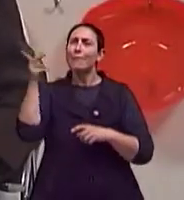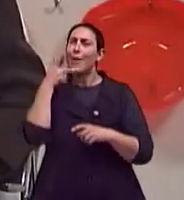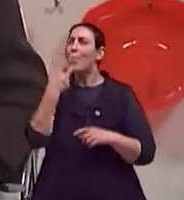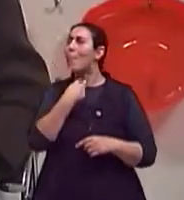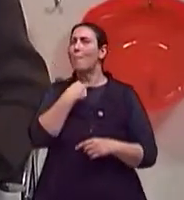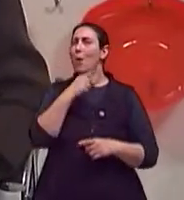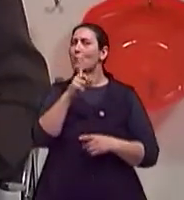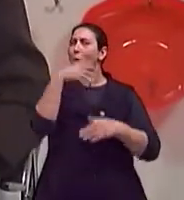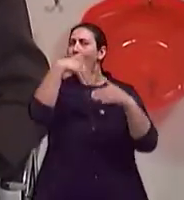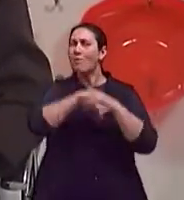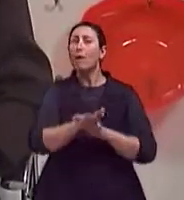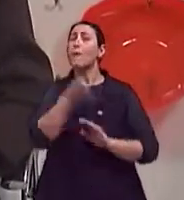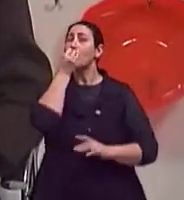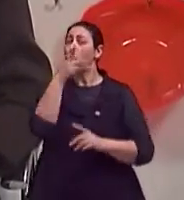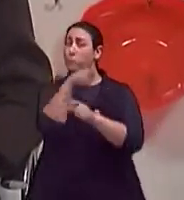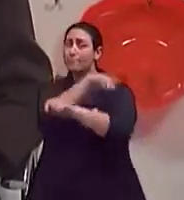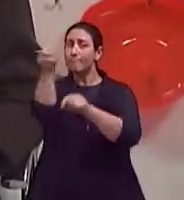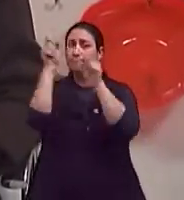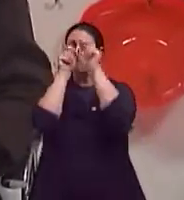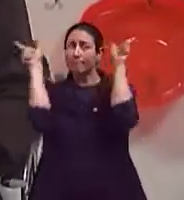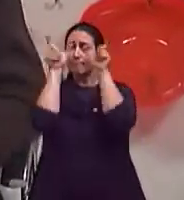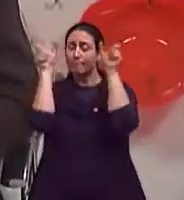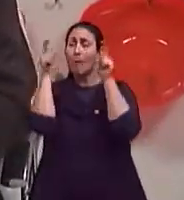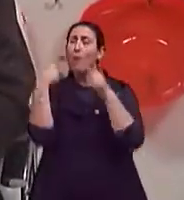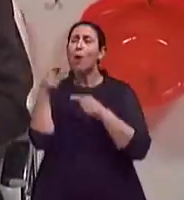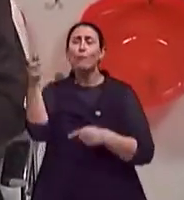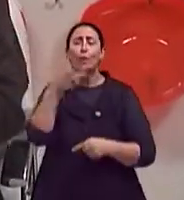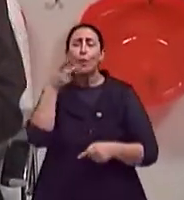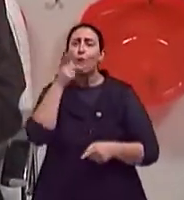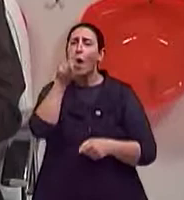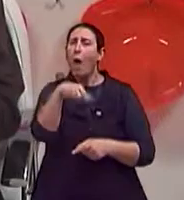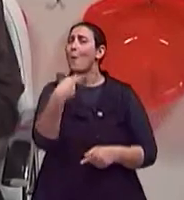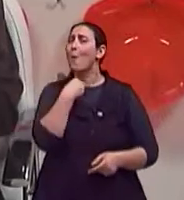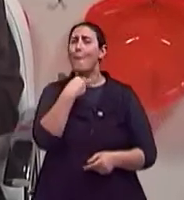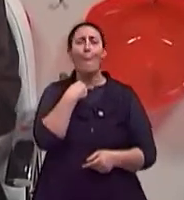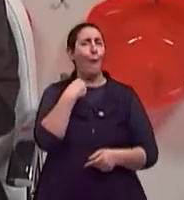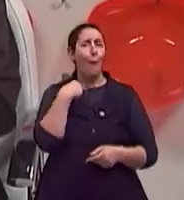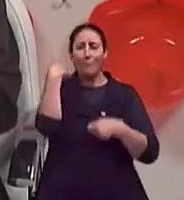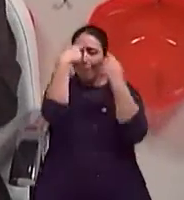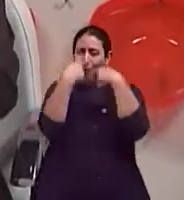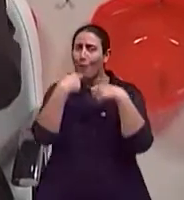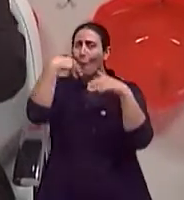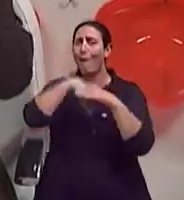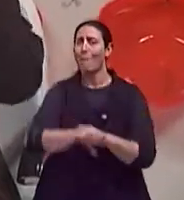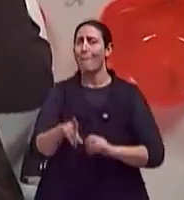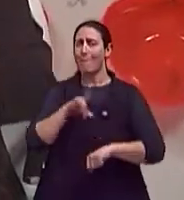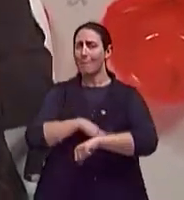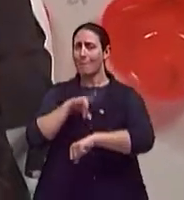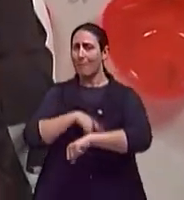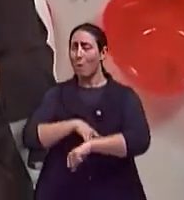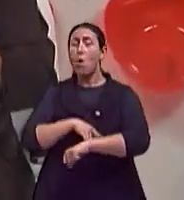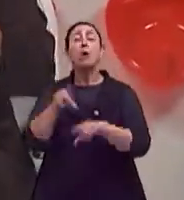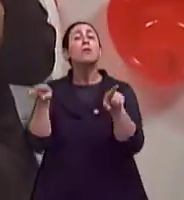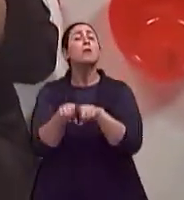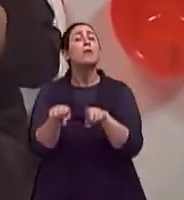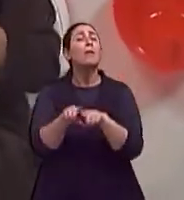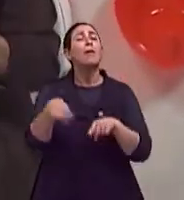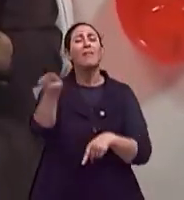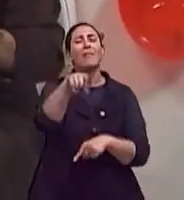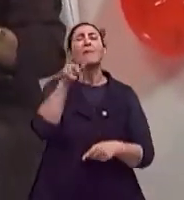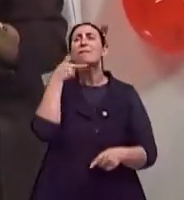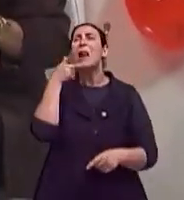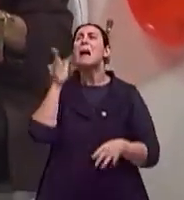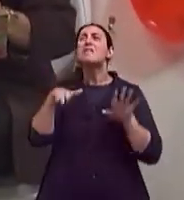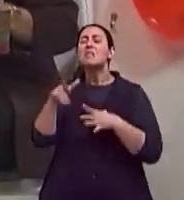agora vai se antenar para isso aí. E a questão também, eu quero saber, dos produtos, o senhor falou, produtos às vezes mais caros, mas